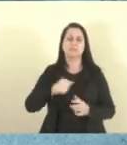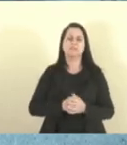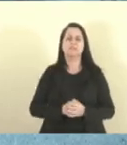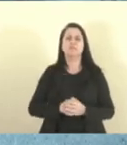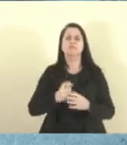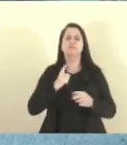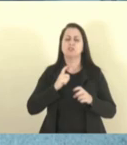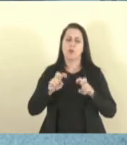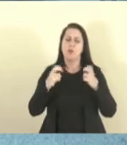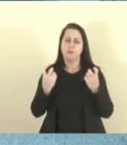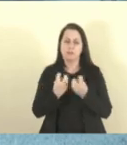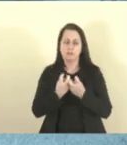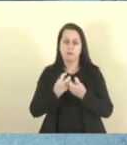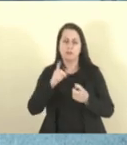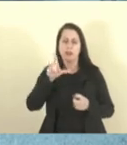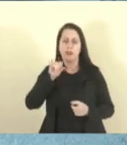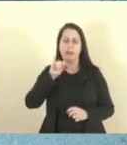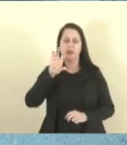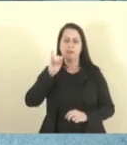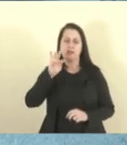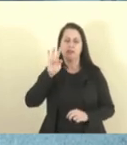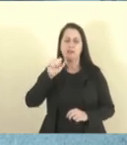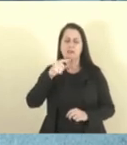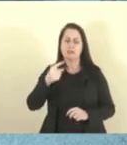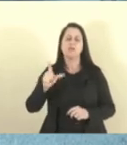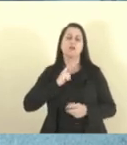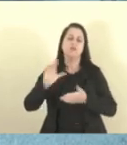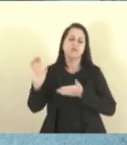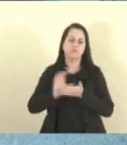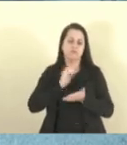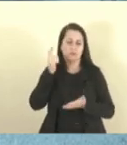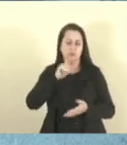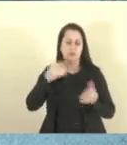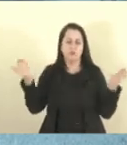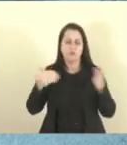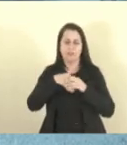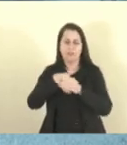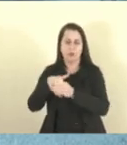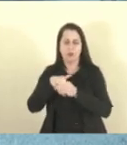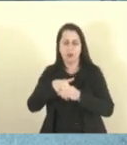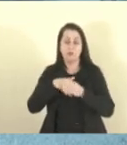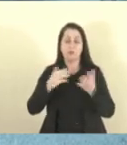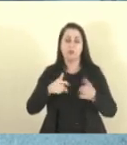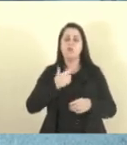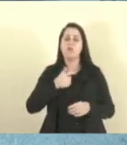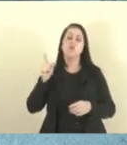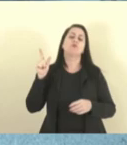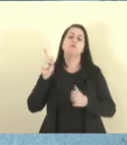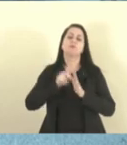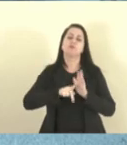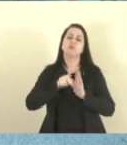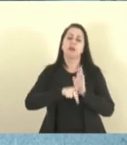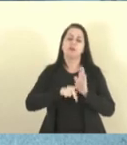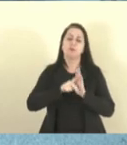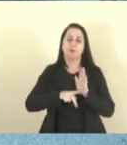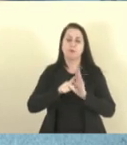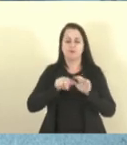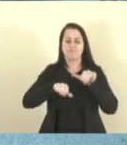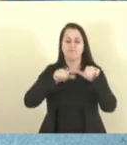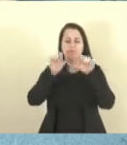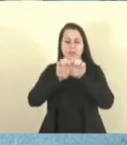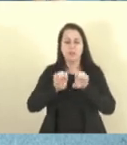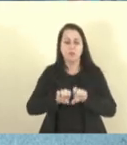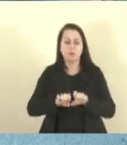nas comissões de licitação, eles receberão essa gratificação que a gente está votando aqui hoje, tá? Agora, esse outro projeto aí da reestruturação, nós vamos lutar